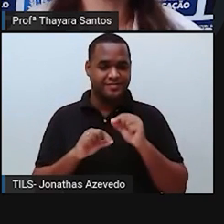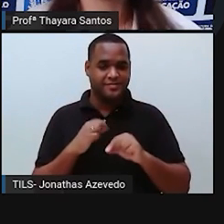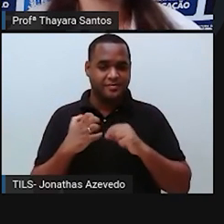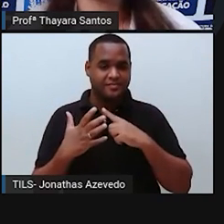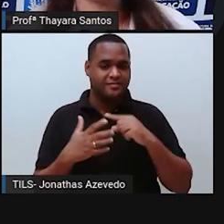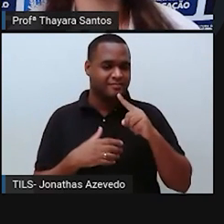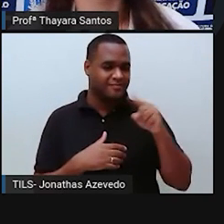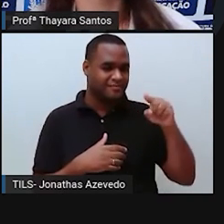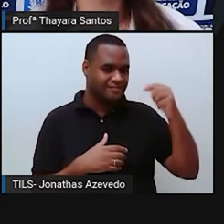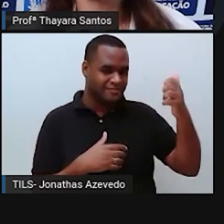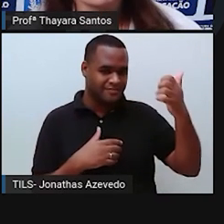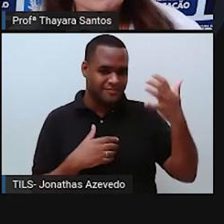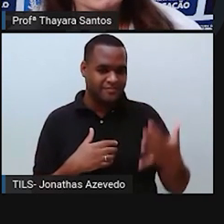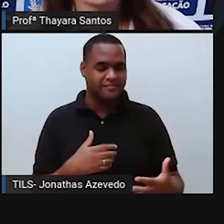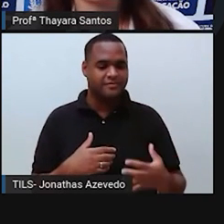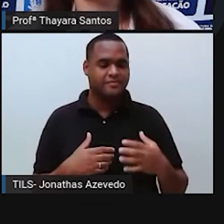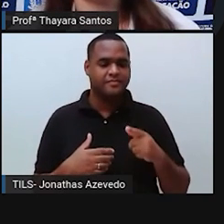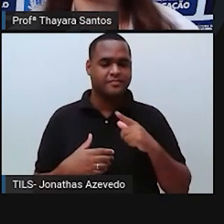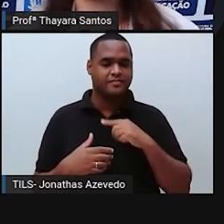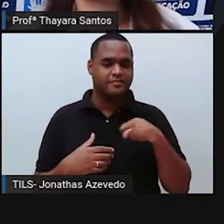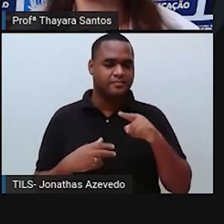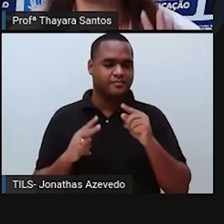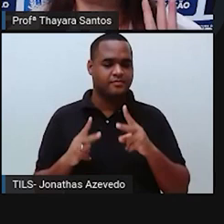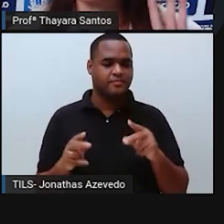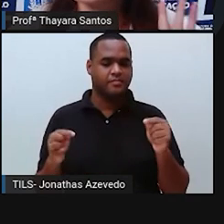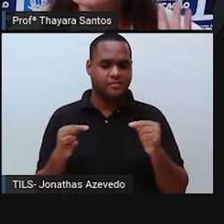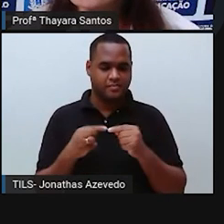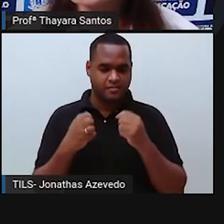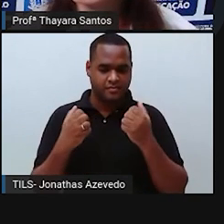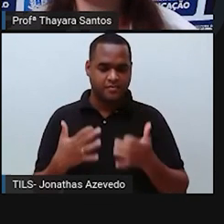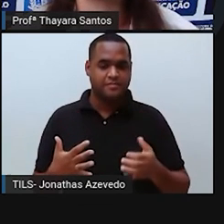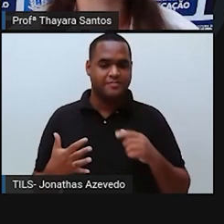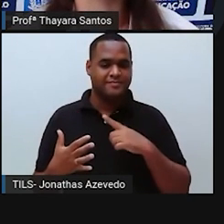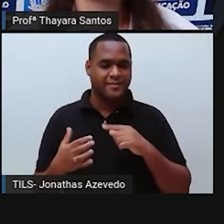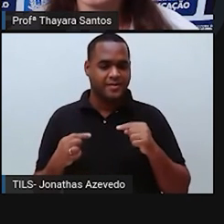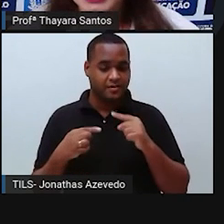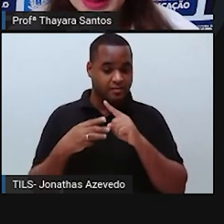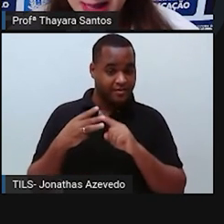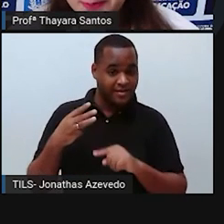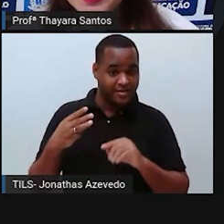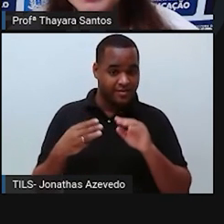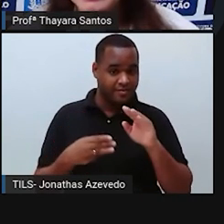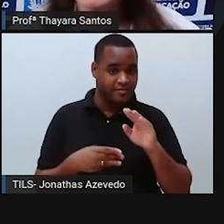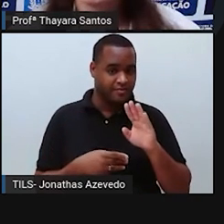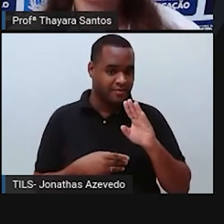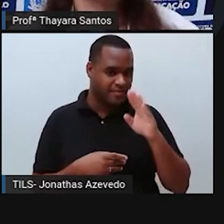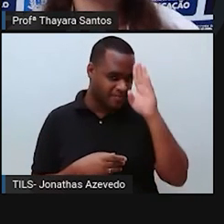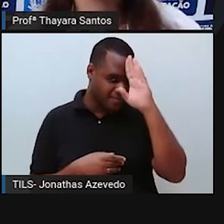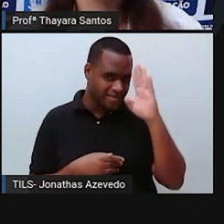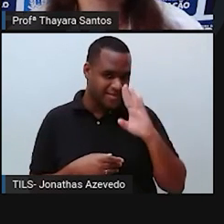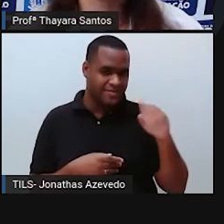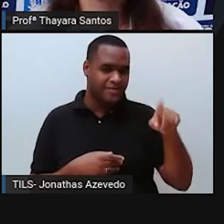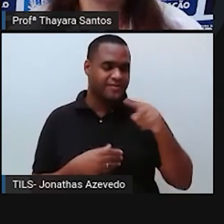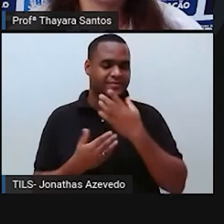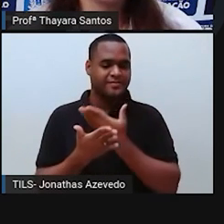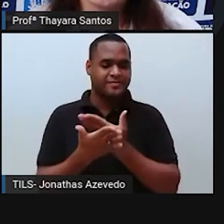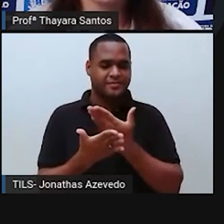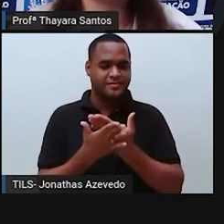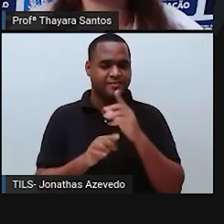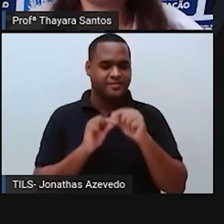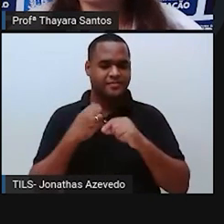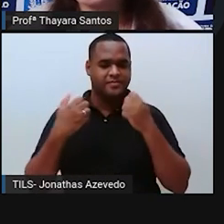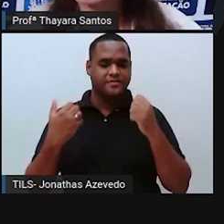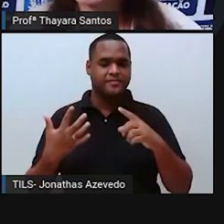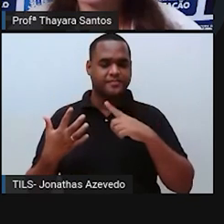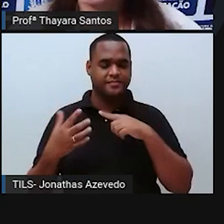Mas na próxima aula vamos continuar falando sobre biomas. Que ainda faltam três biomas brasileiros para a gente estudar. Eu vou aguardar vocês na próxima